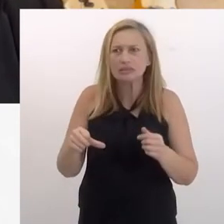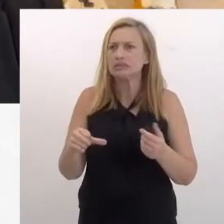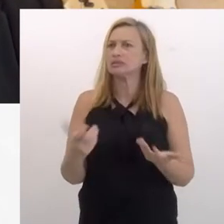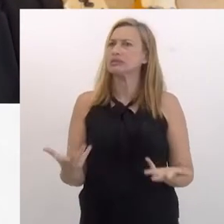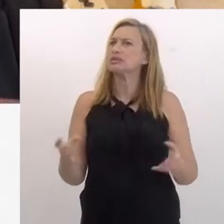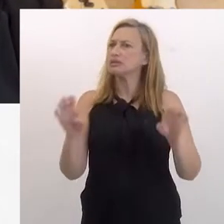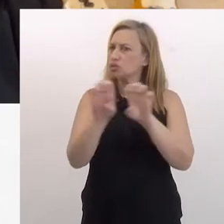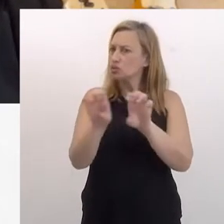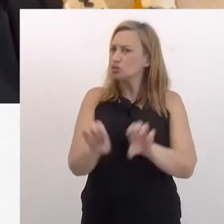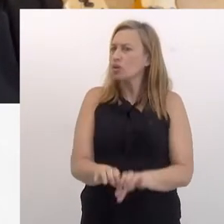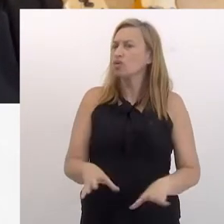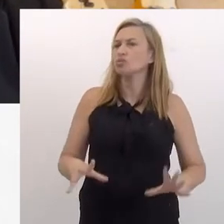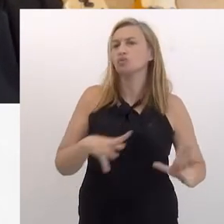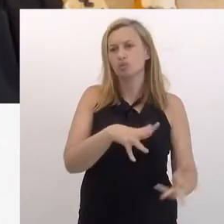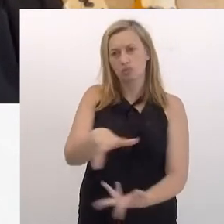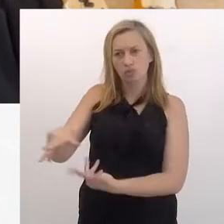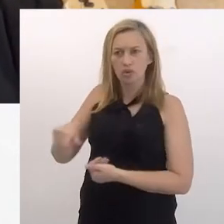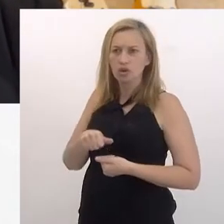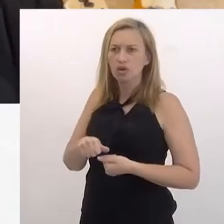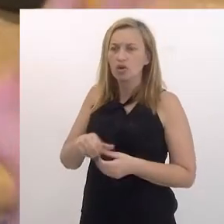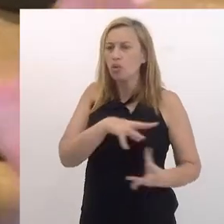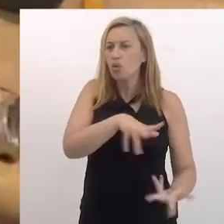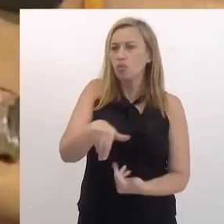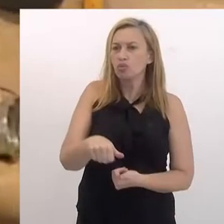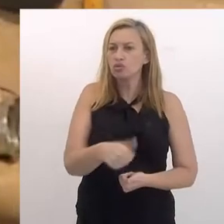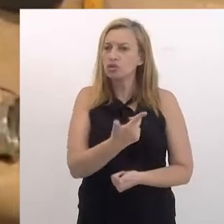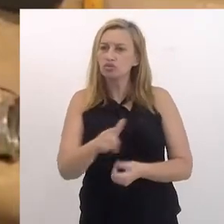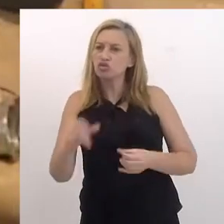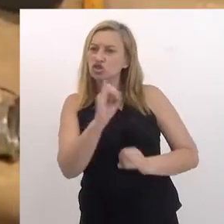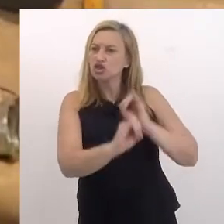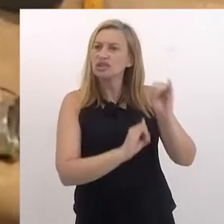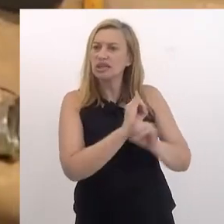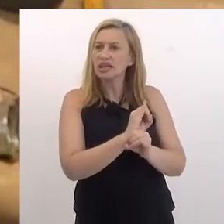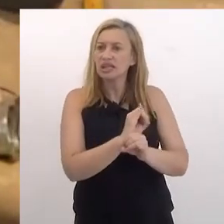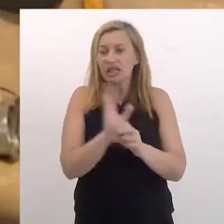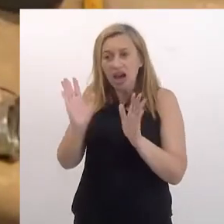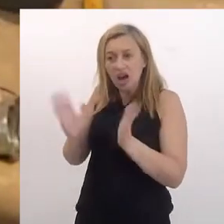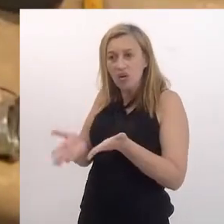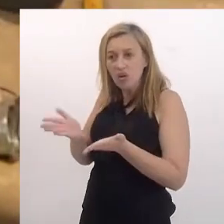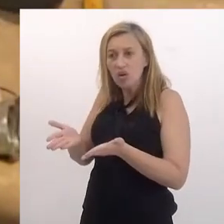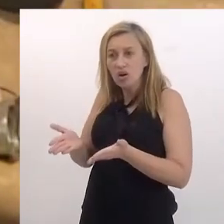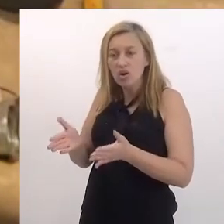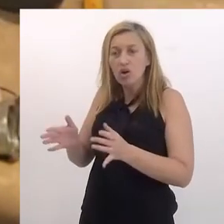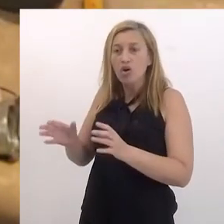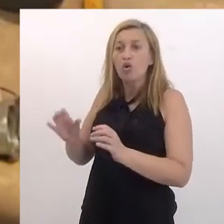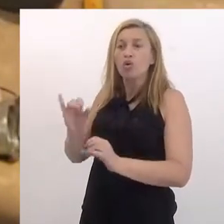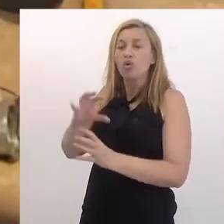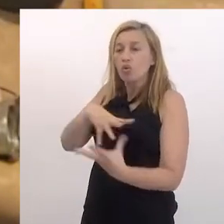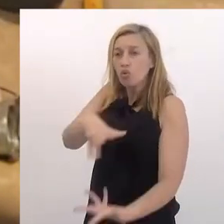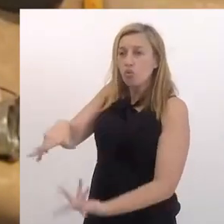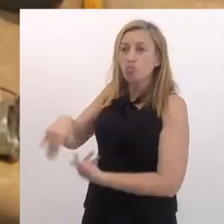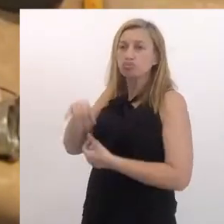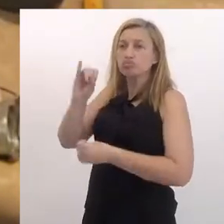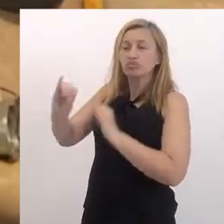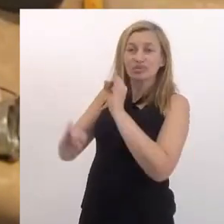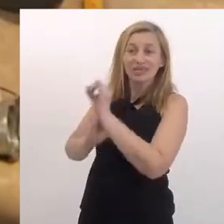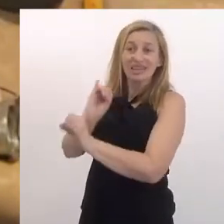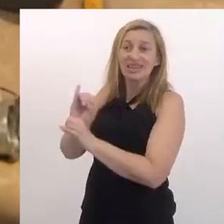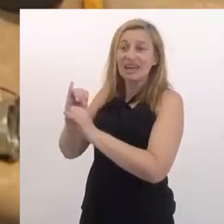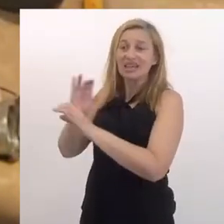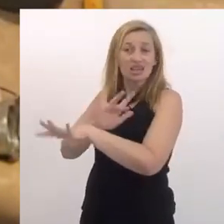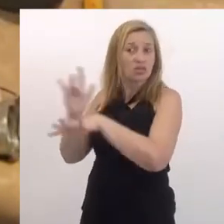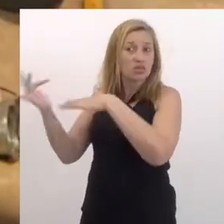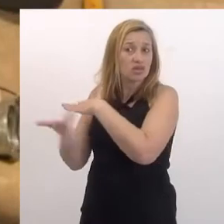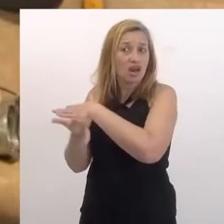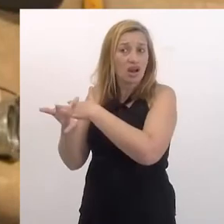mudança muito estrutural no mundo, que foi um mundo sem internet para um mundo digital, com internet,